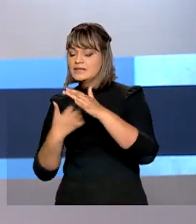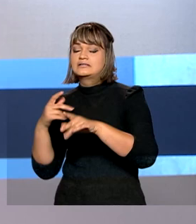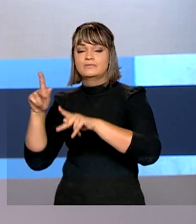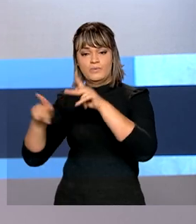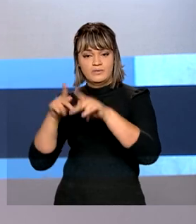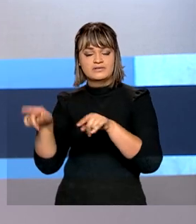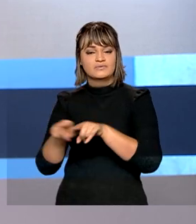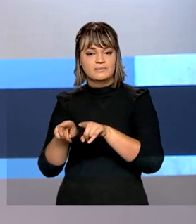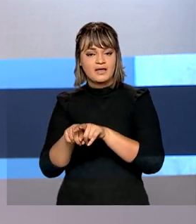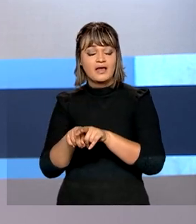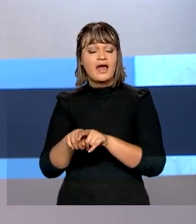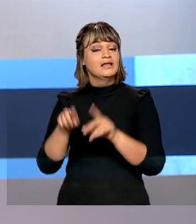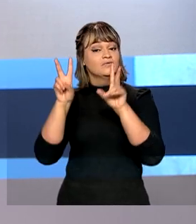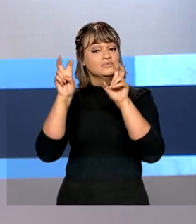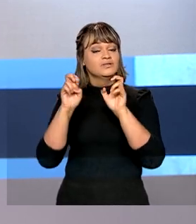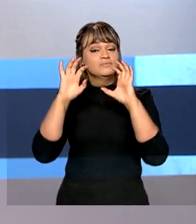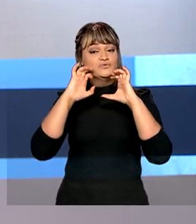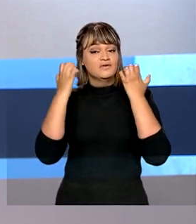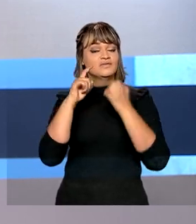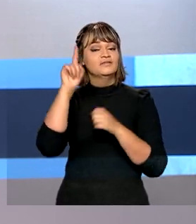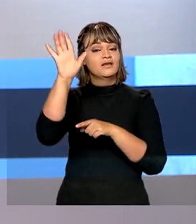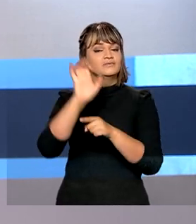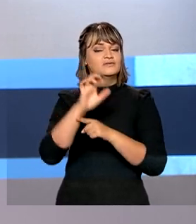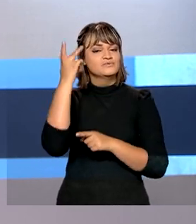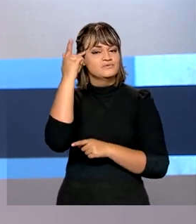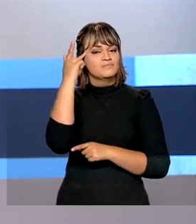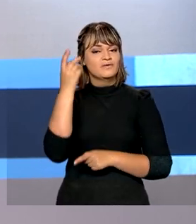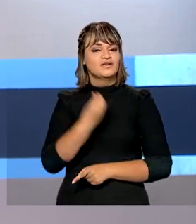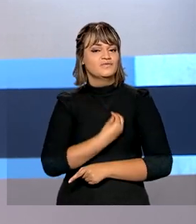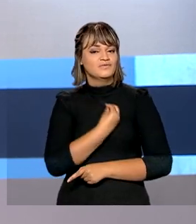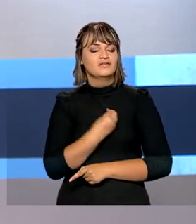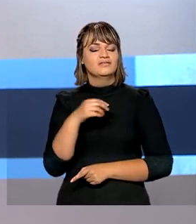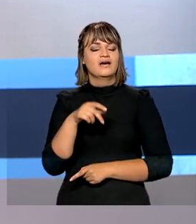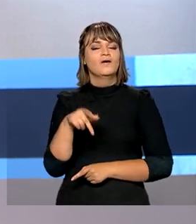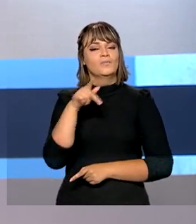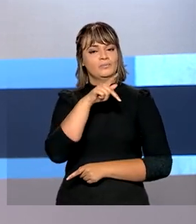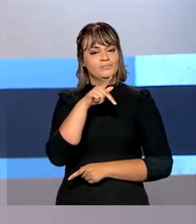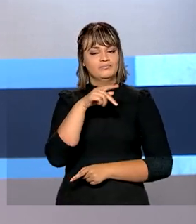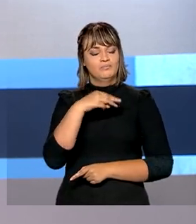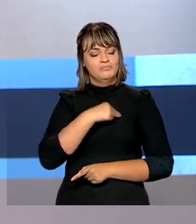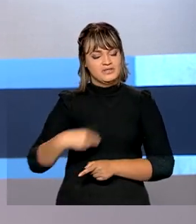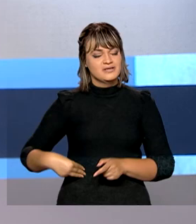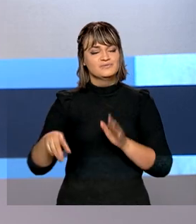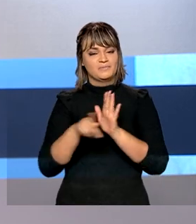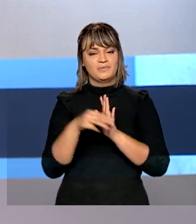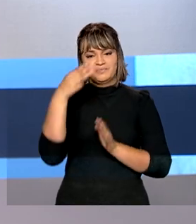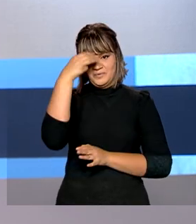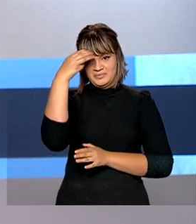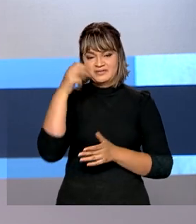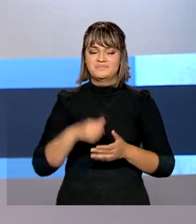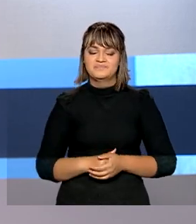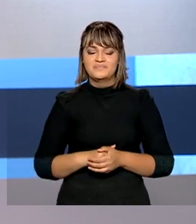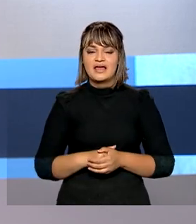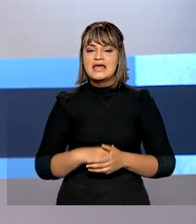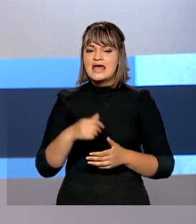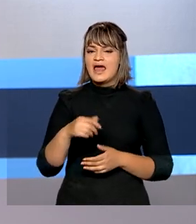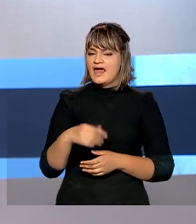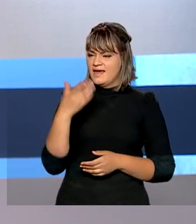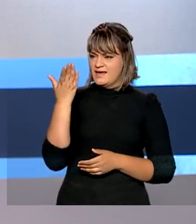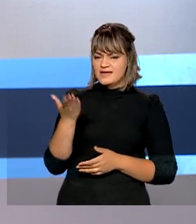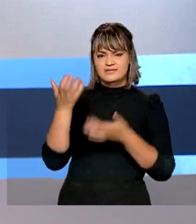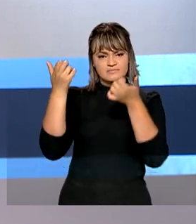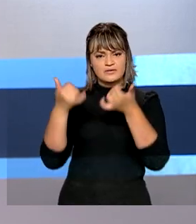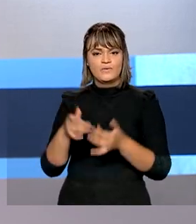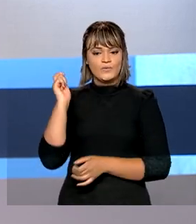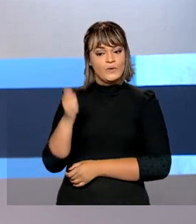população foi tema de um evento em São Paulo que contou com a participação do ministro das Comunicações. Fábio Faria disse que o leilão vai ocorrer